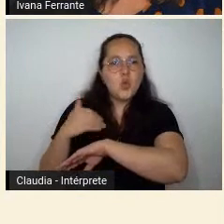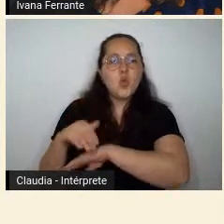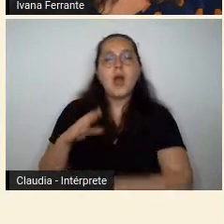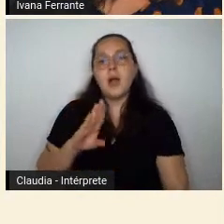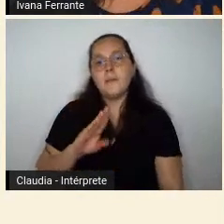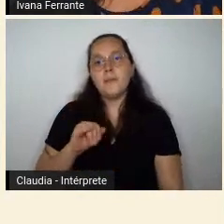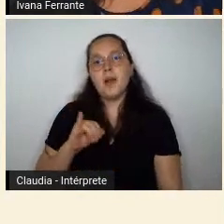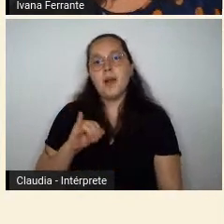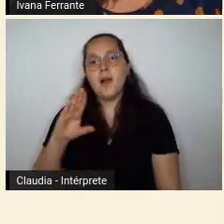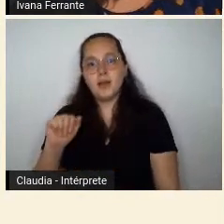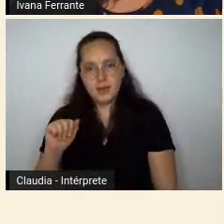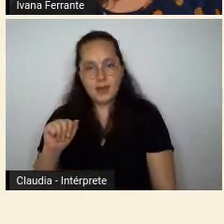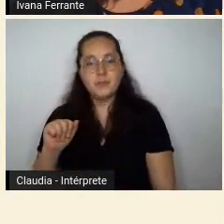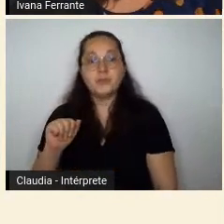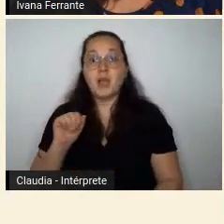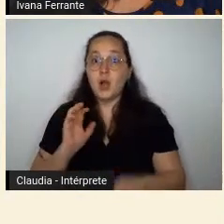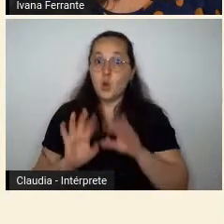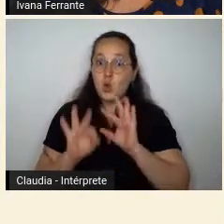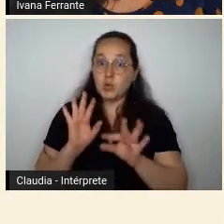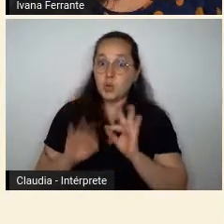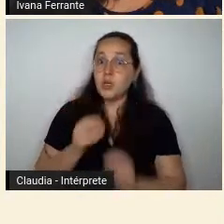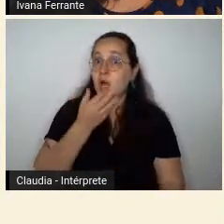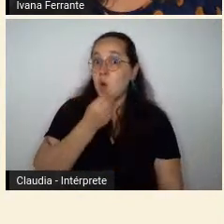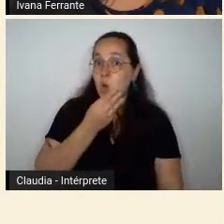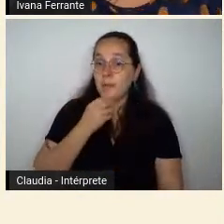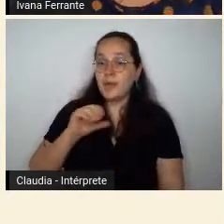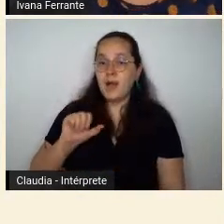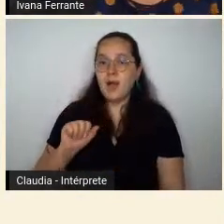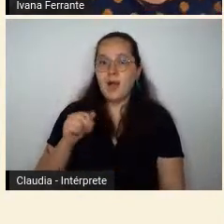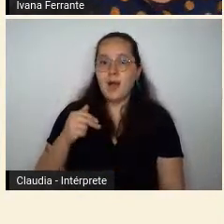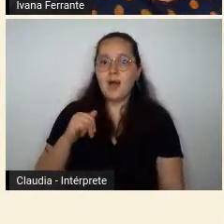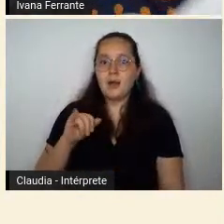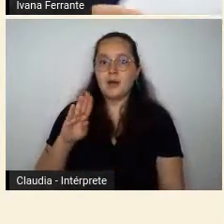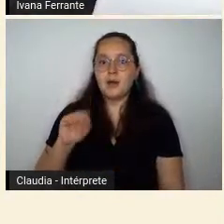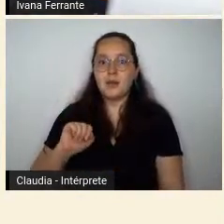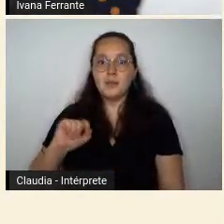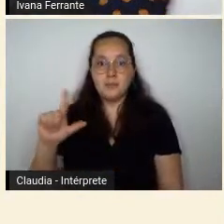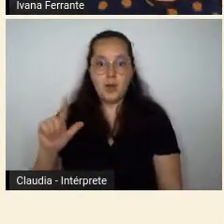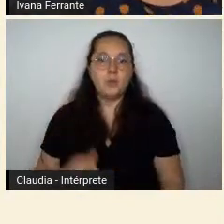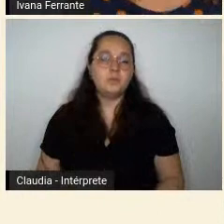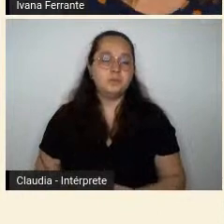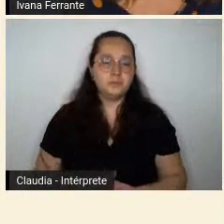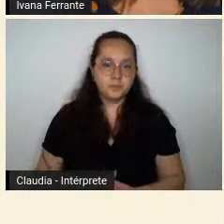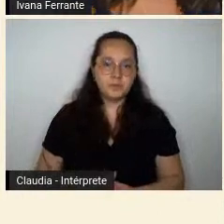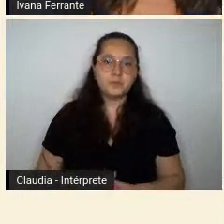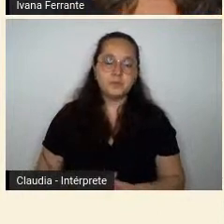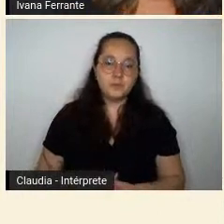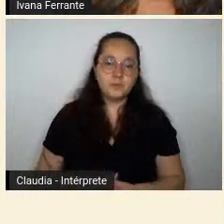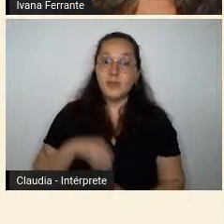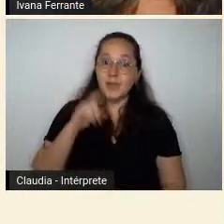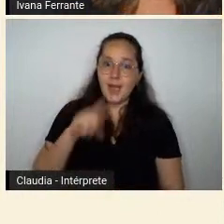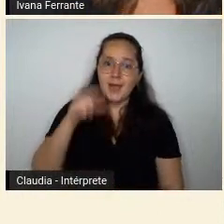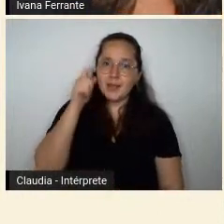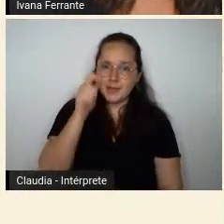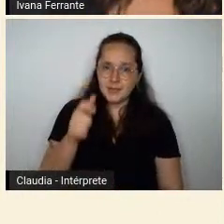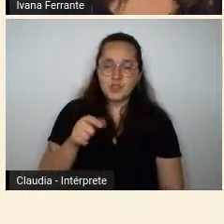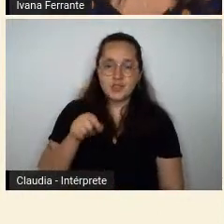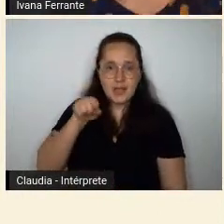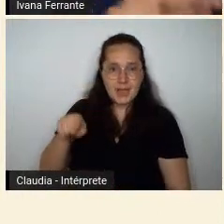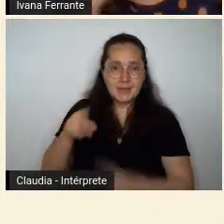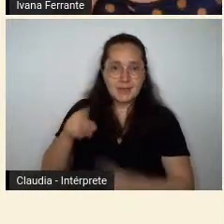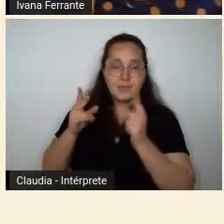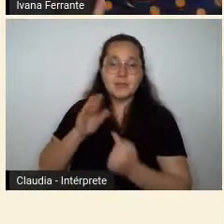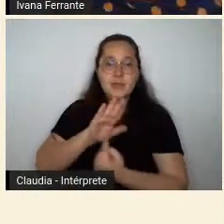sob a curadoria de Aníbal Matos. É interessante que essa exposição, ela